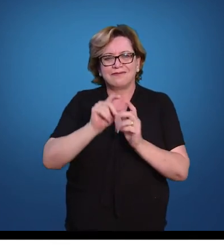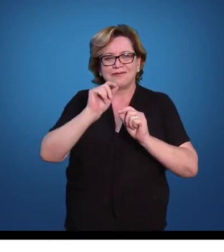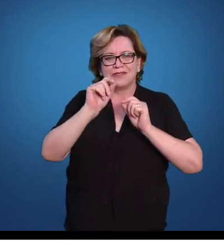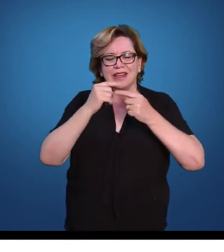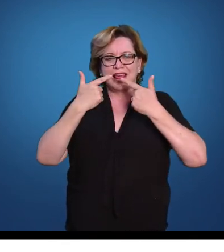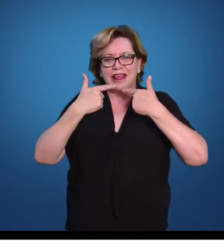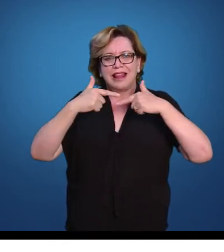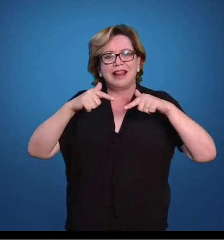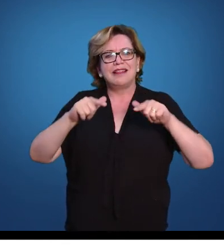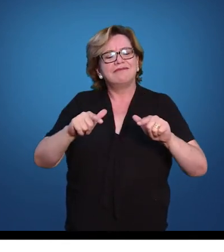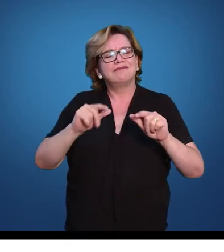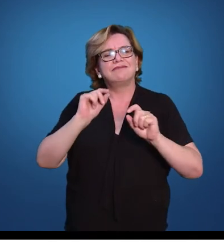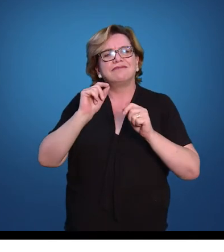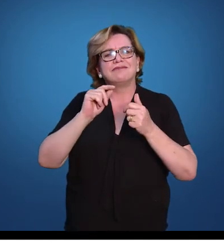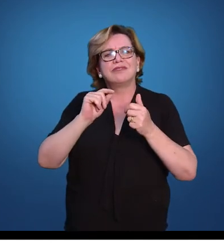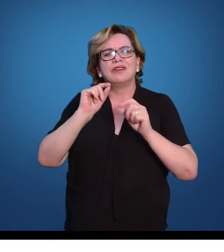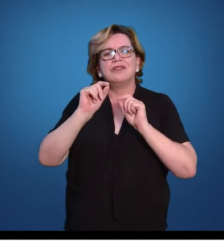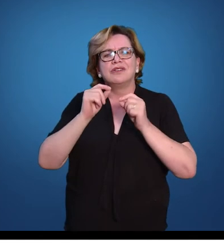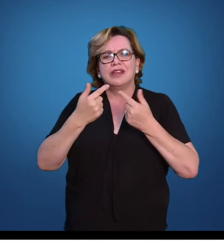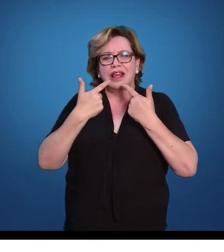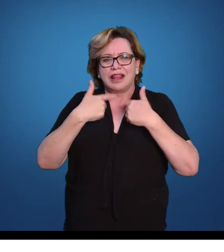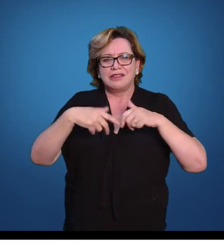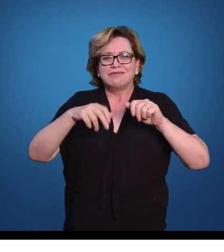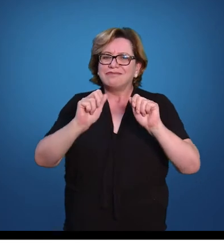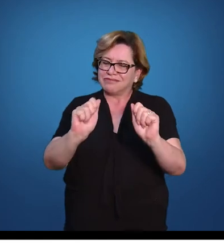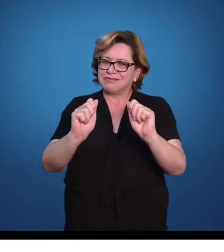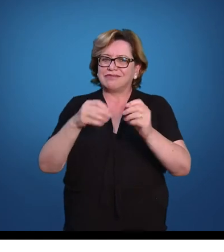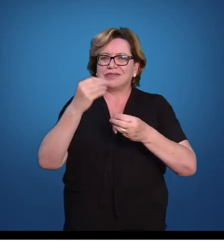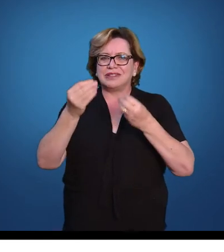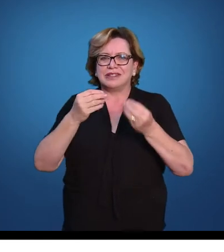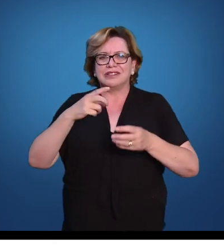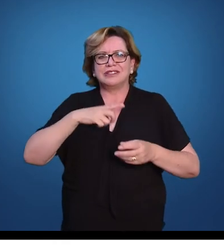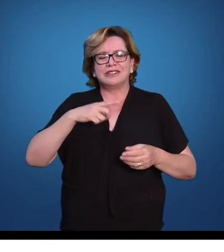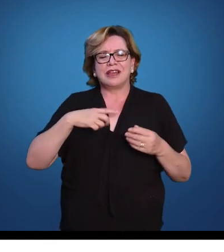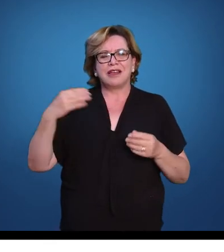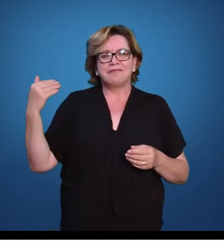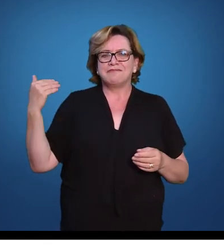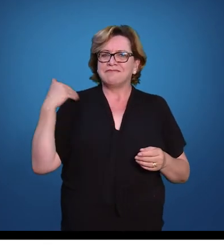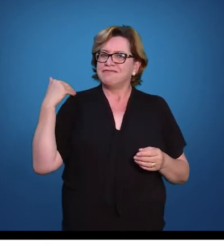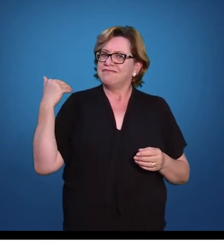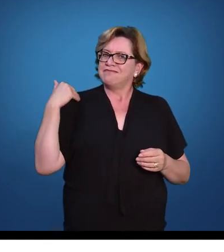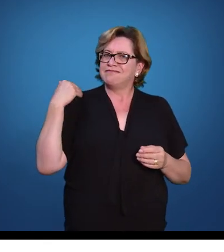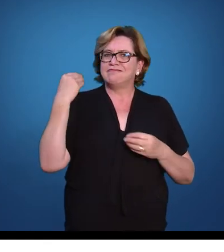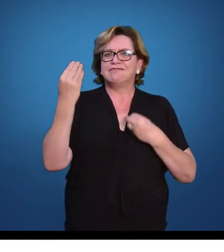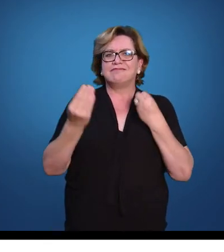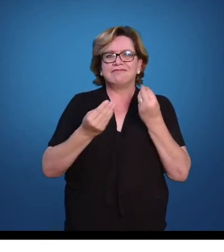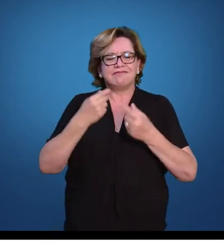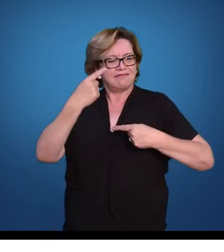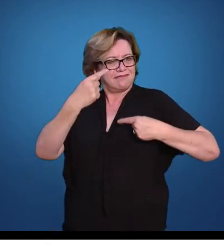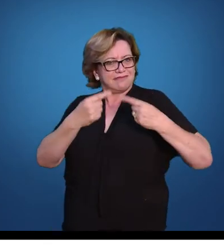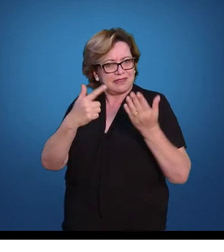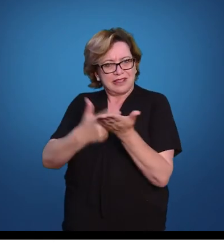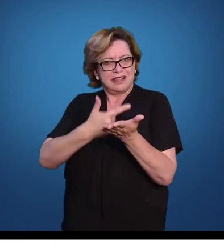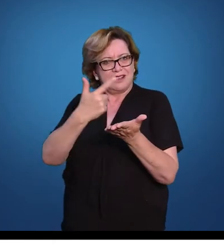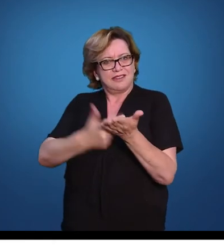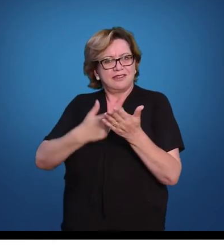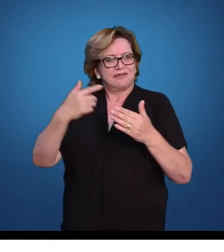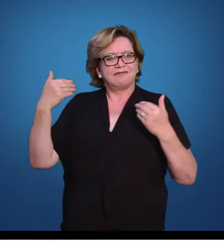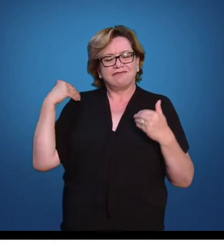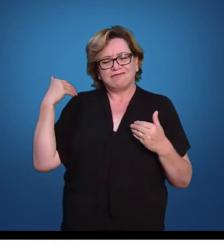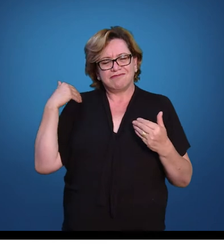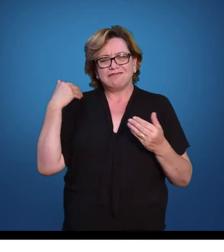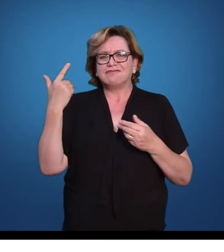língua e o que era linguagem. No famoso Crátilo de Platão, nós temos, por exemplo, uma discussão que só foi